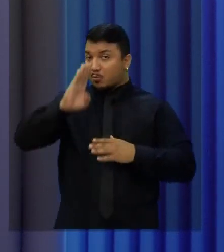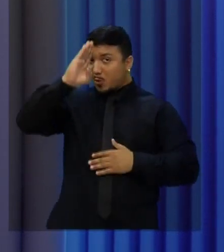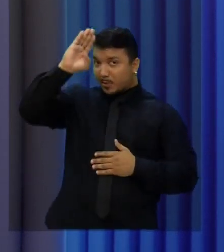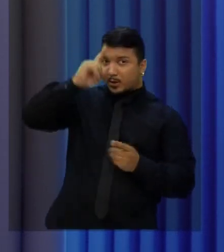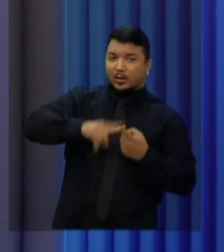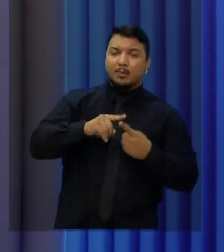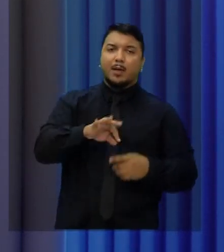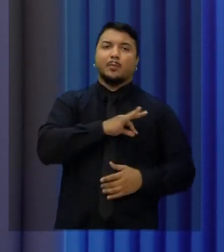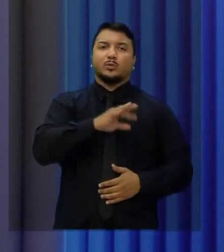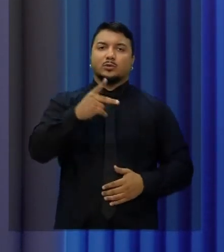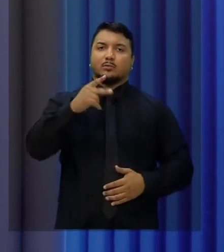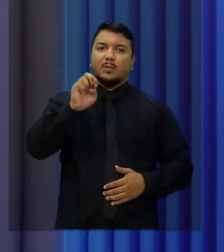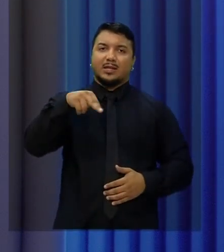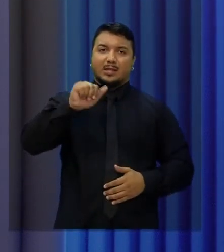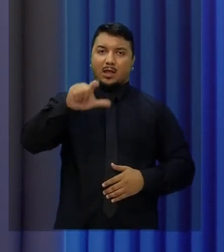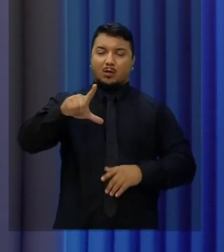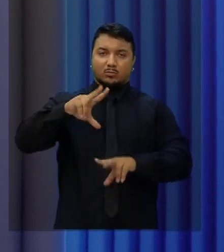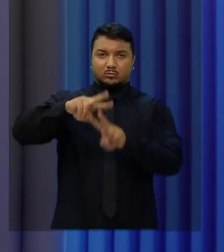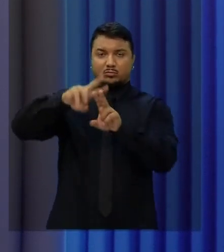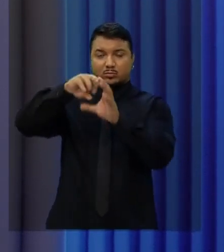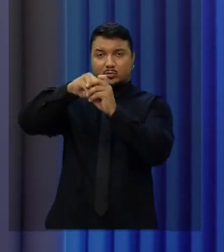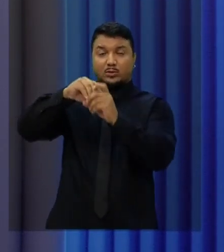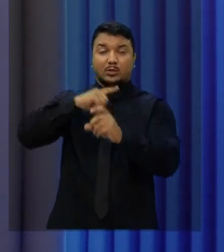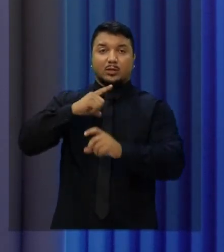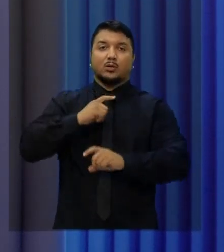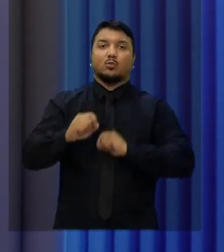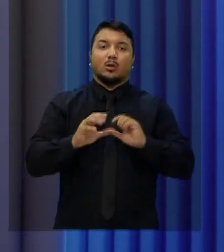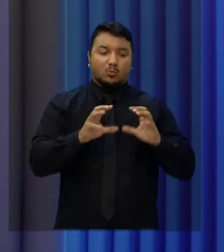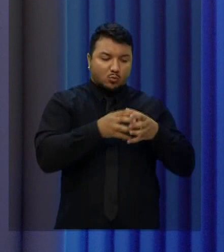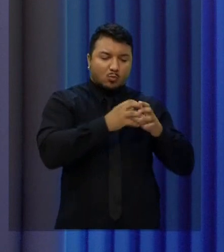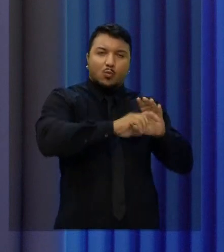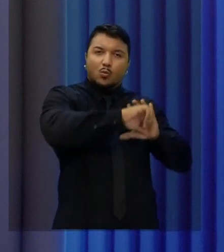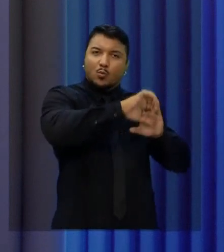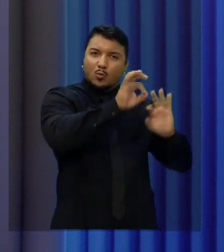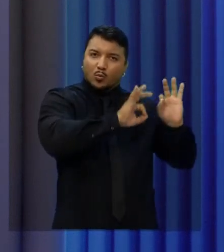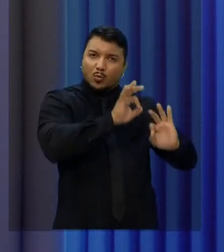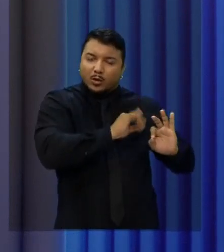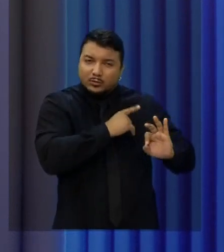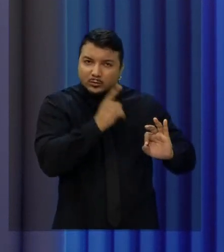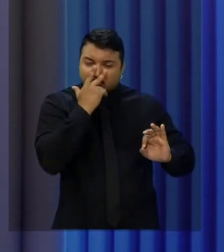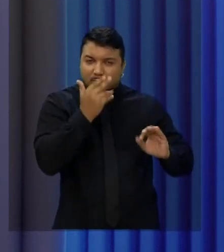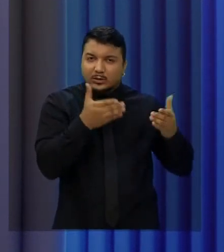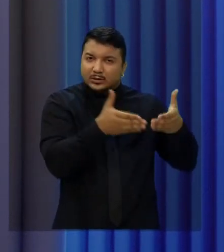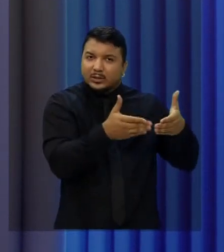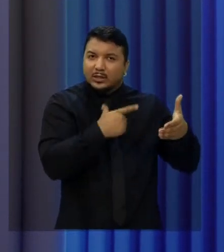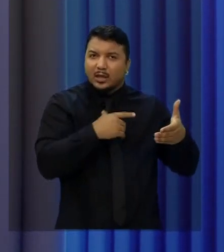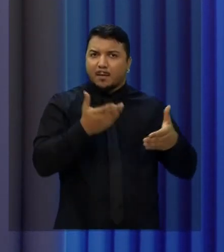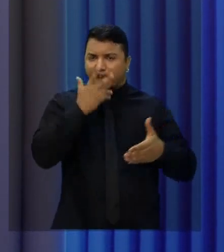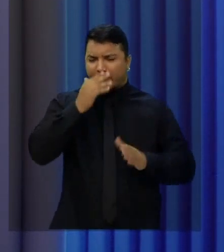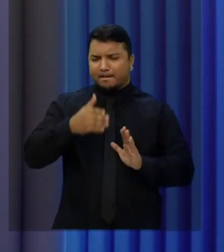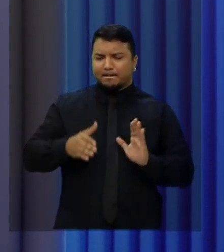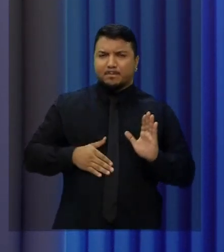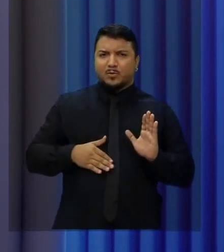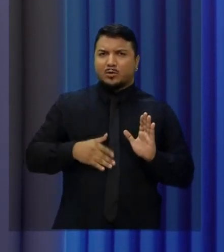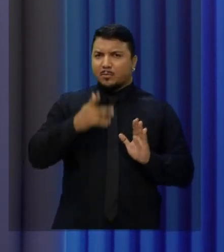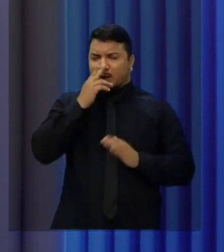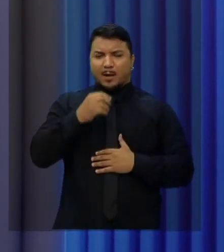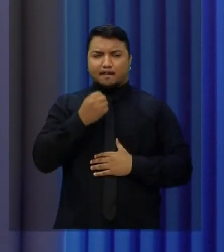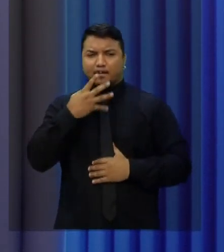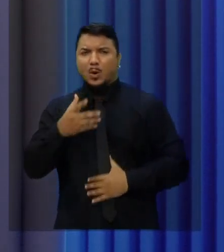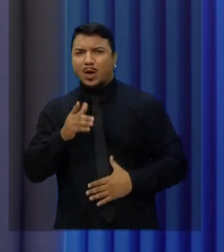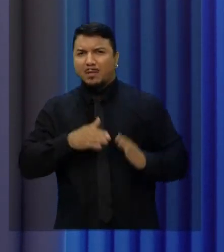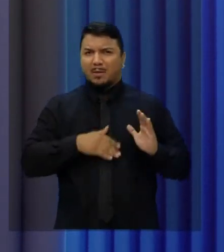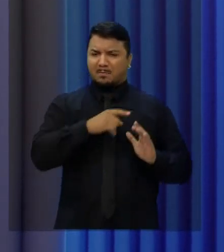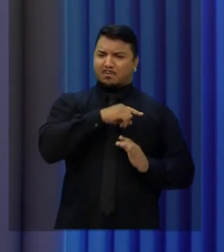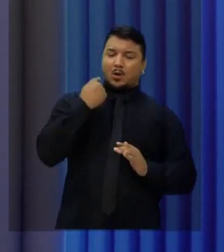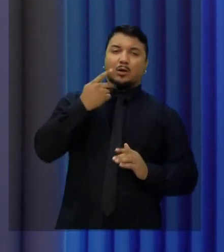Penal. Nós vamos acabar com o domínio das facções utilizando inteligência. Esse discurso de que bandido bom é bandido morto é um discurso